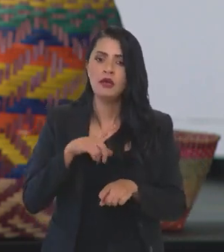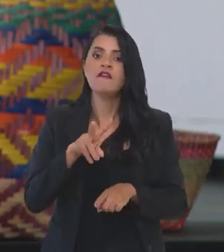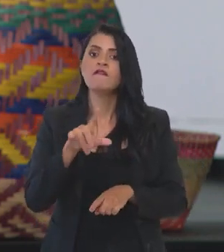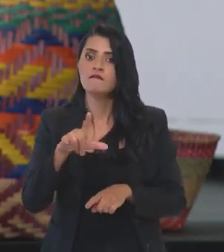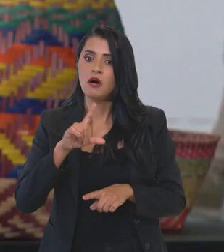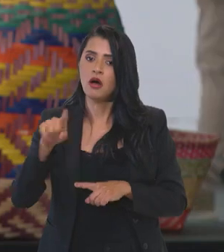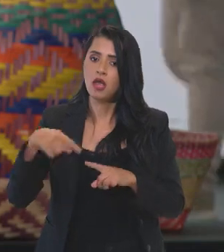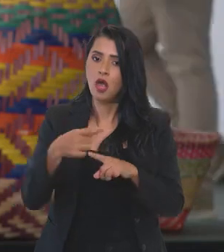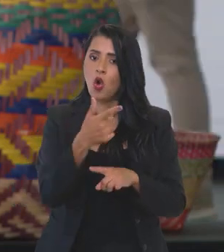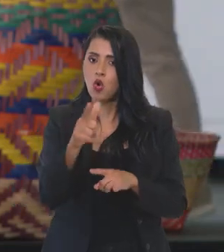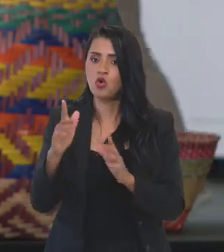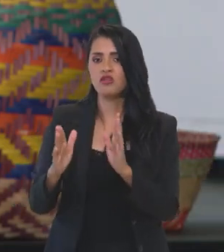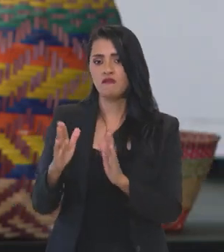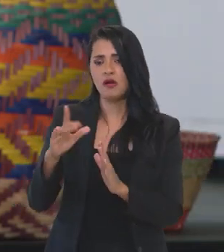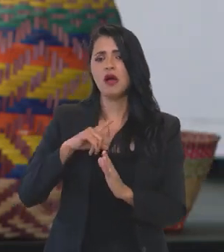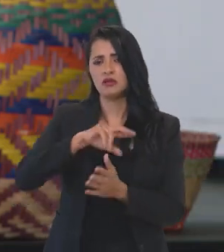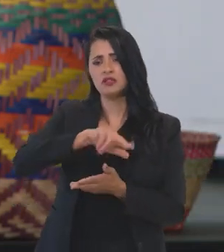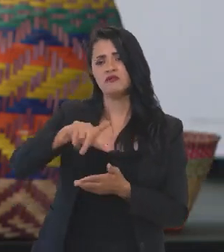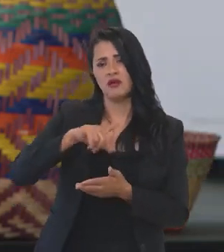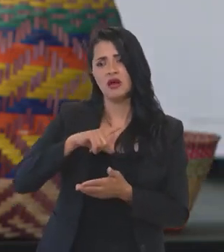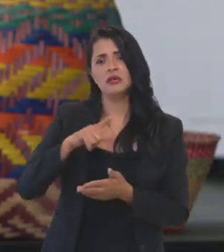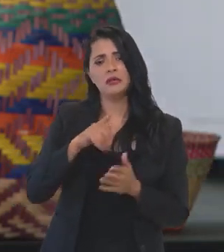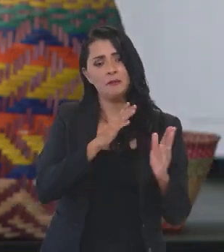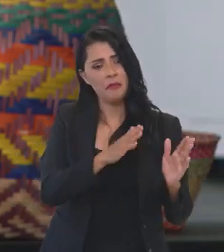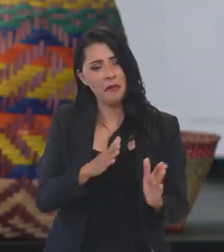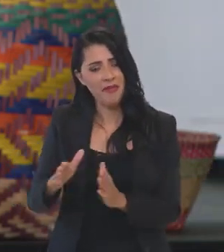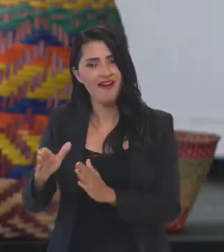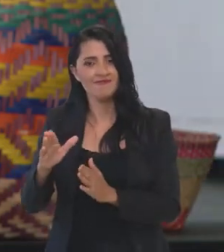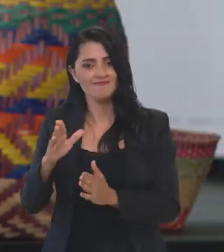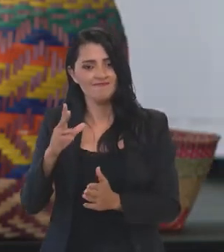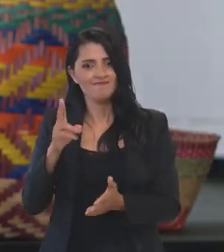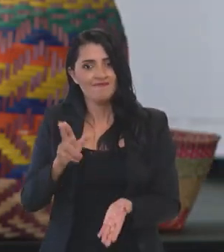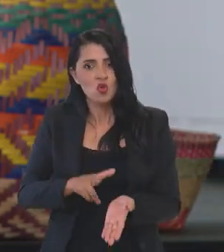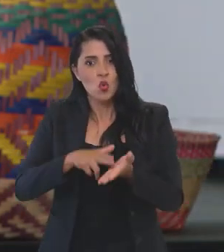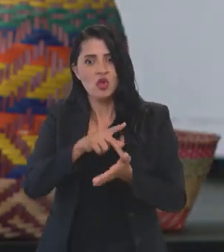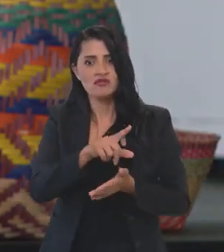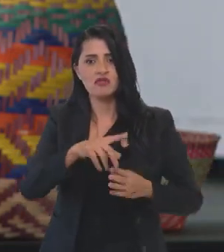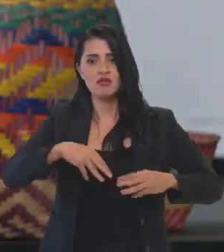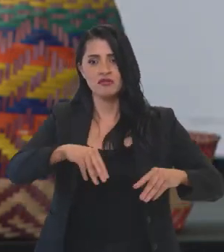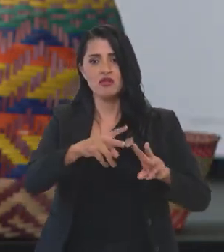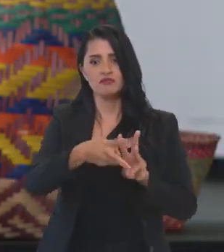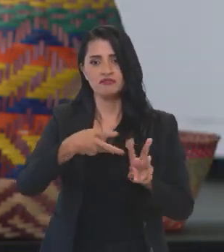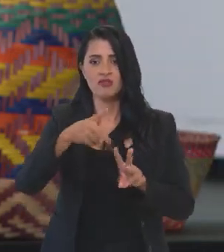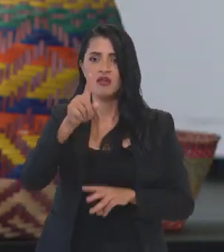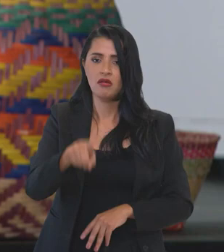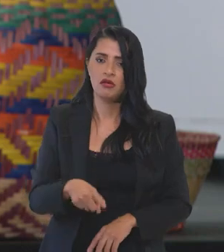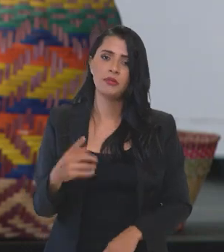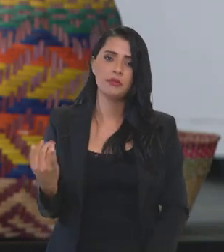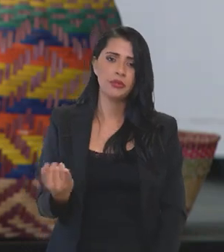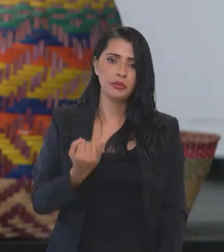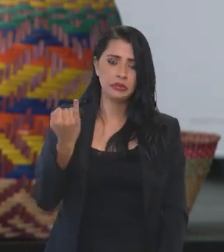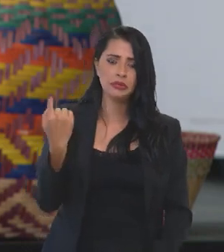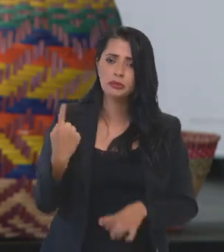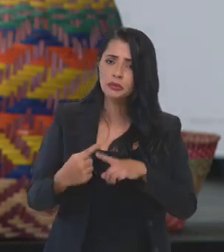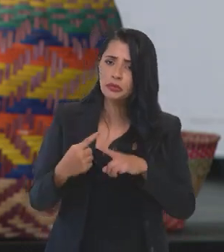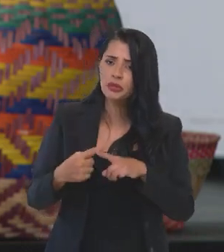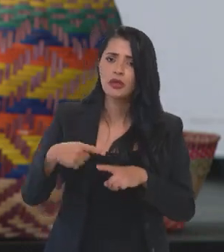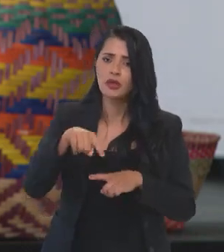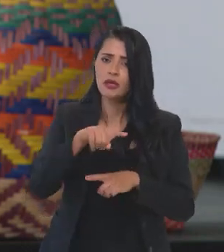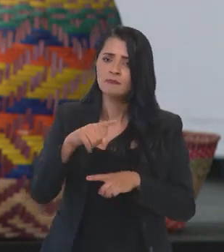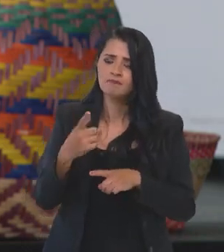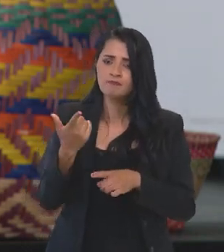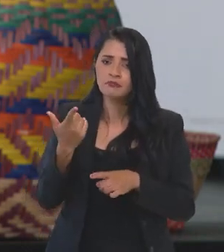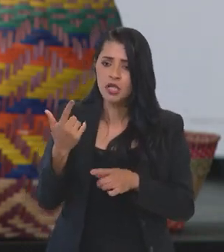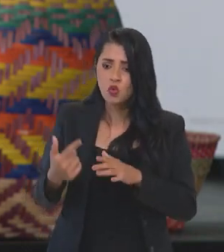Muduruku, que vai para a próxima fase. Então, as fases para reconhecer a terra indígena é muito importante para os povos indígenas,